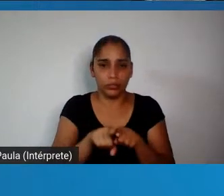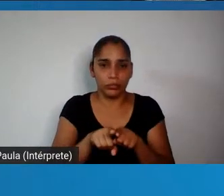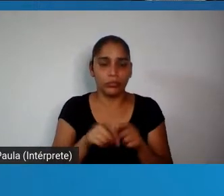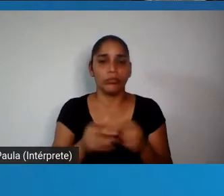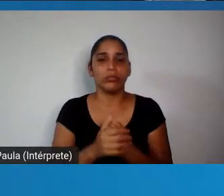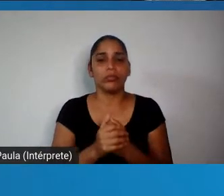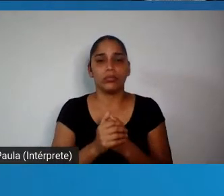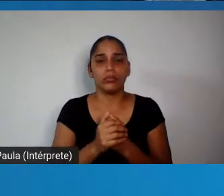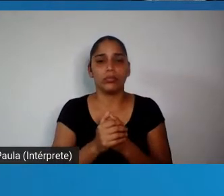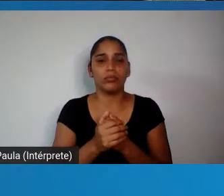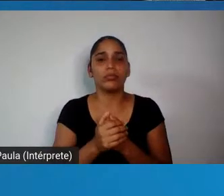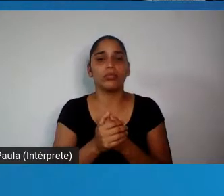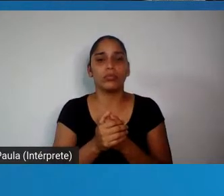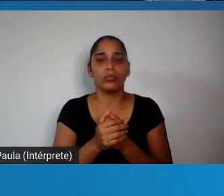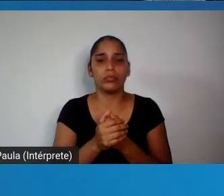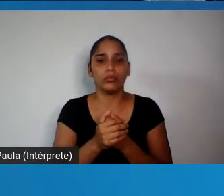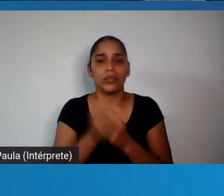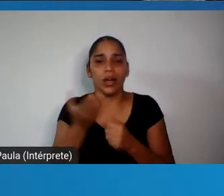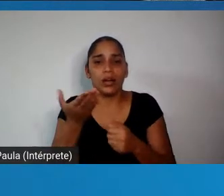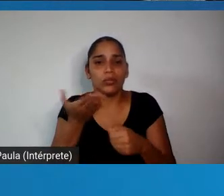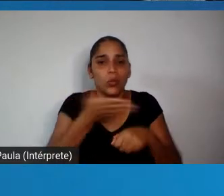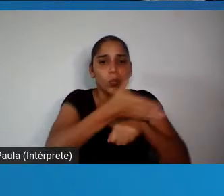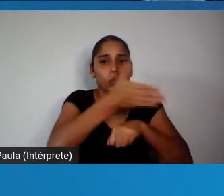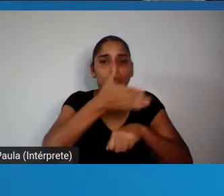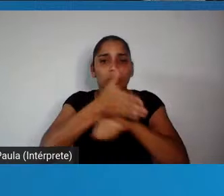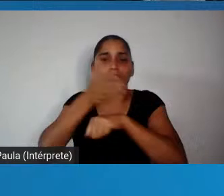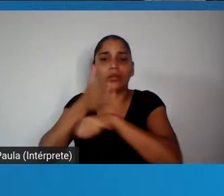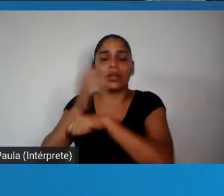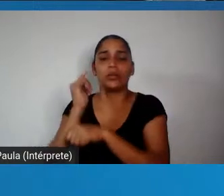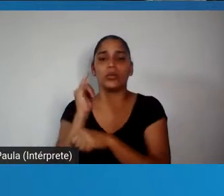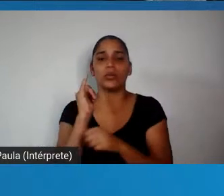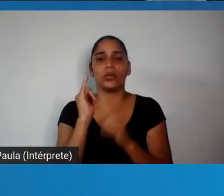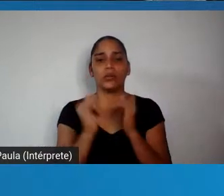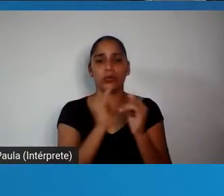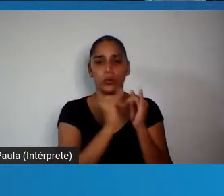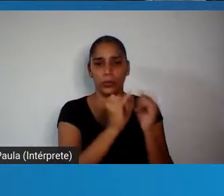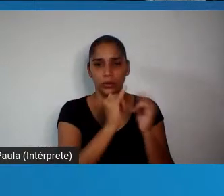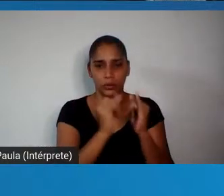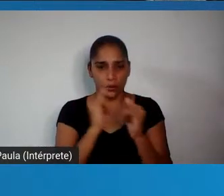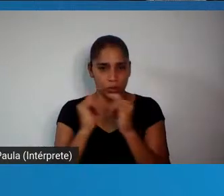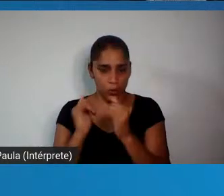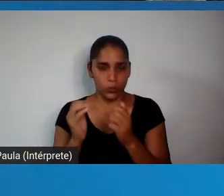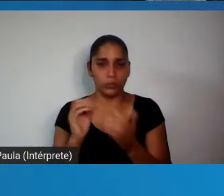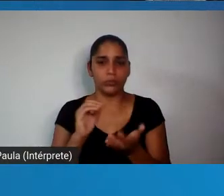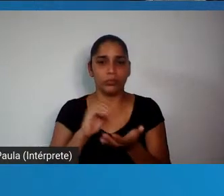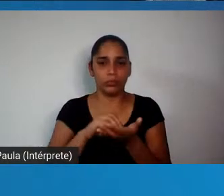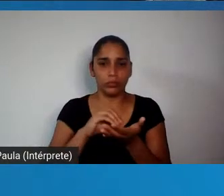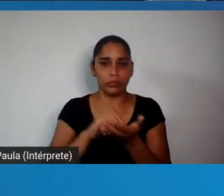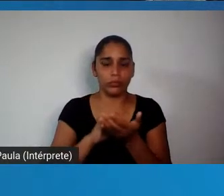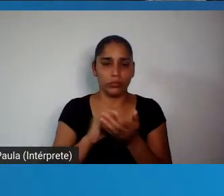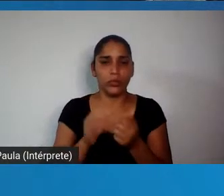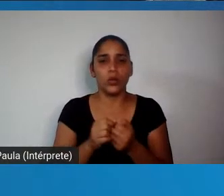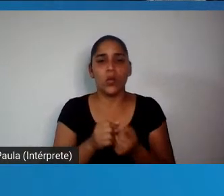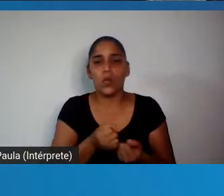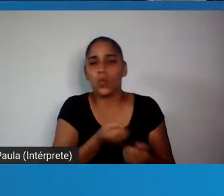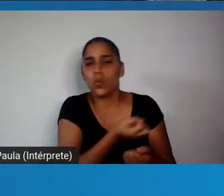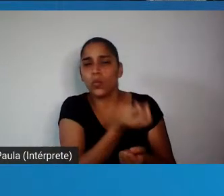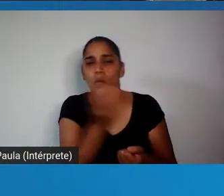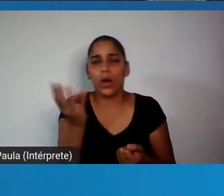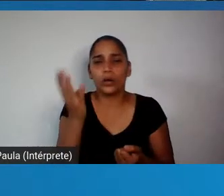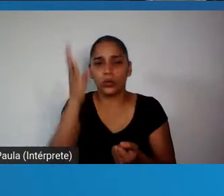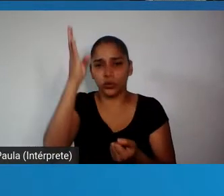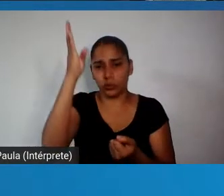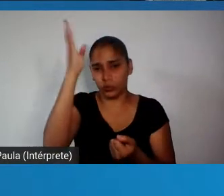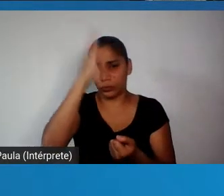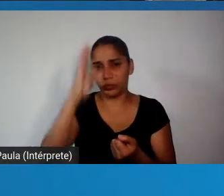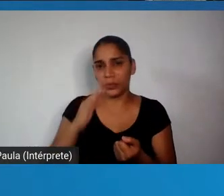diferenciação de acesso, ali já tem esses dados, se você tivesse você pode até colocar, a quantidade de brasileiros que morreram